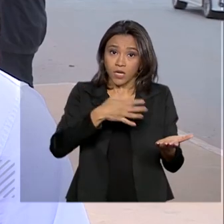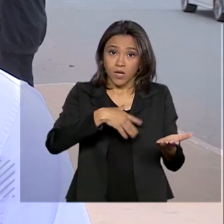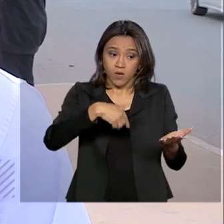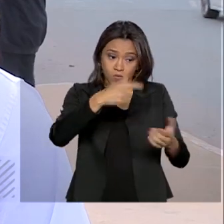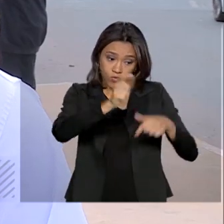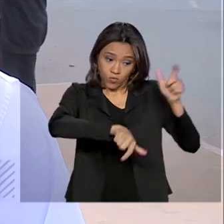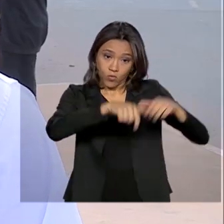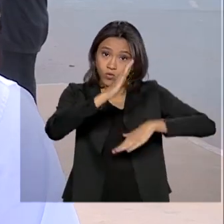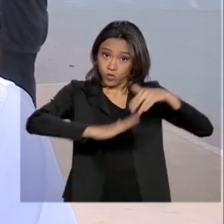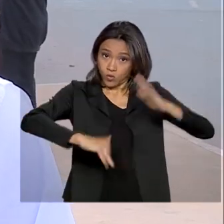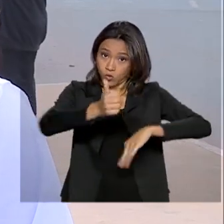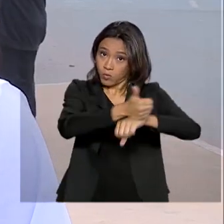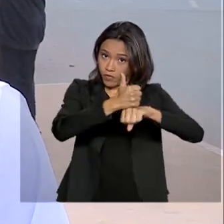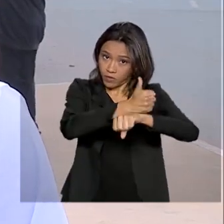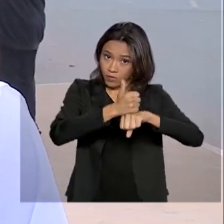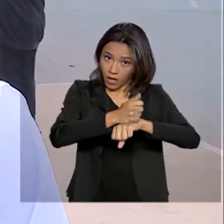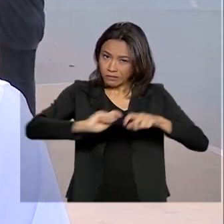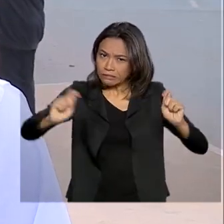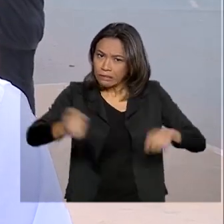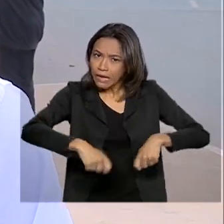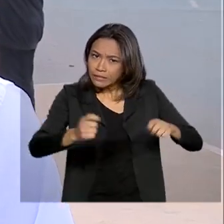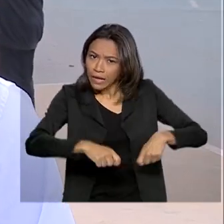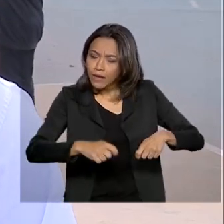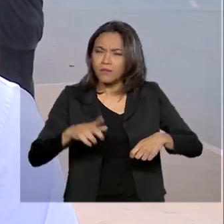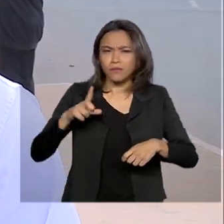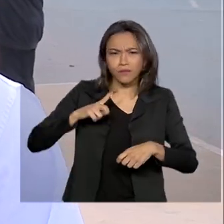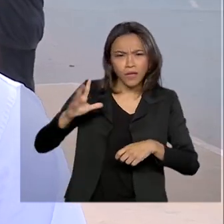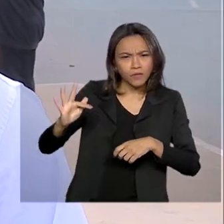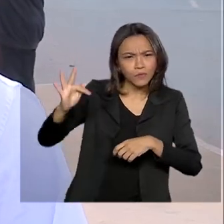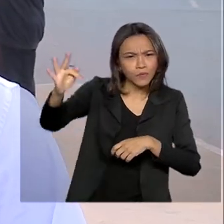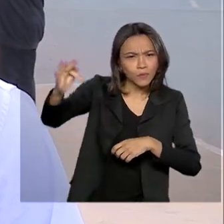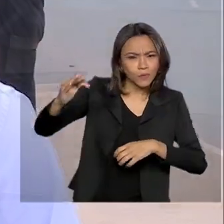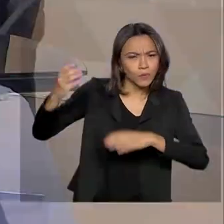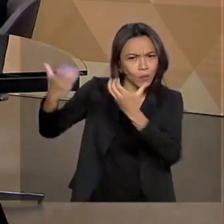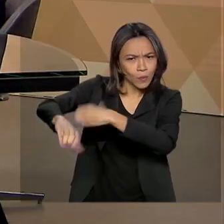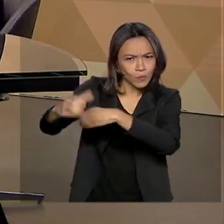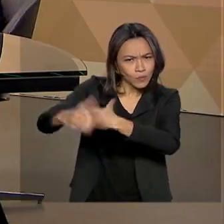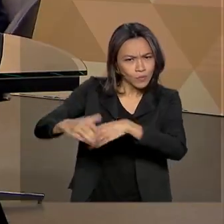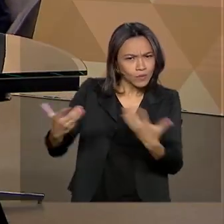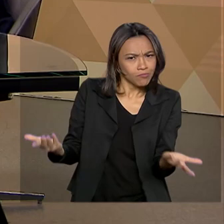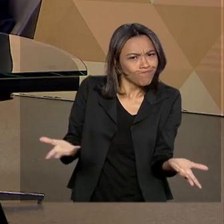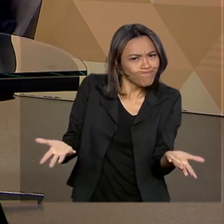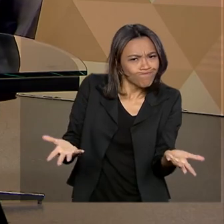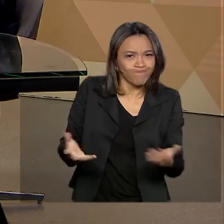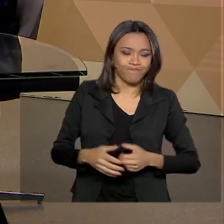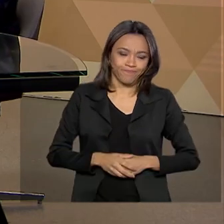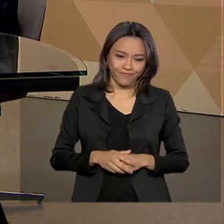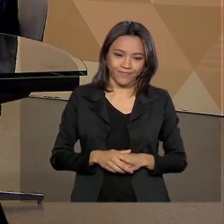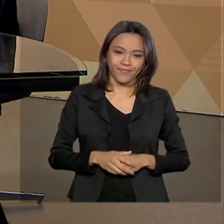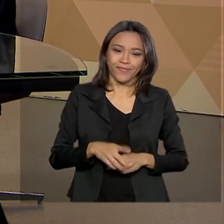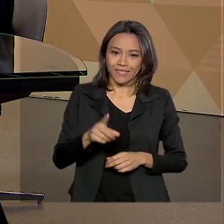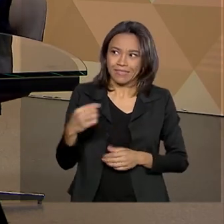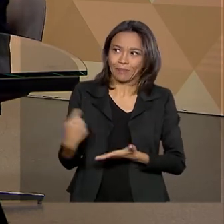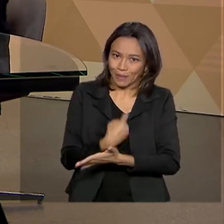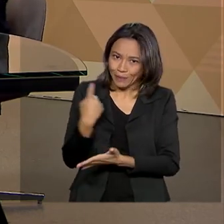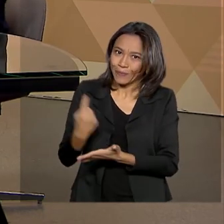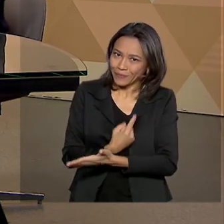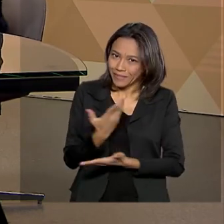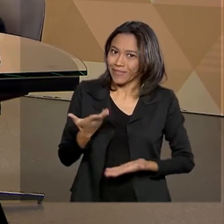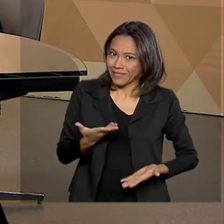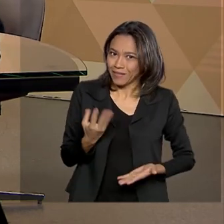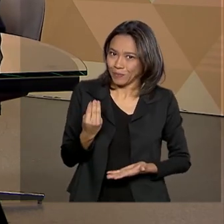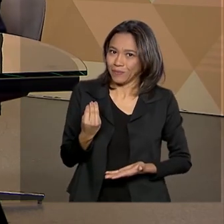Federal é o suficiente? Há uma previsão de concurso para 2020? É uma pergunta muito recorrente, diretor?